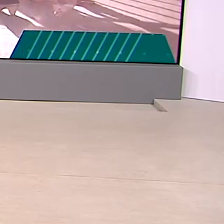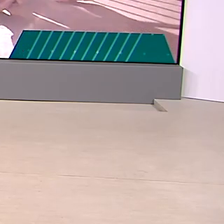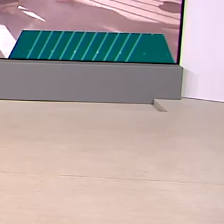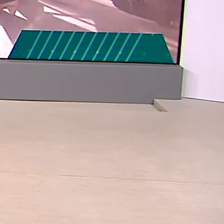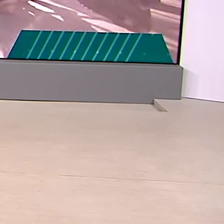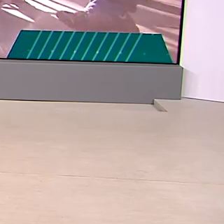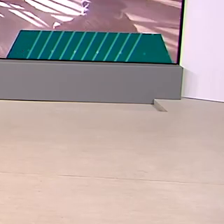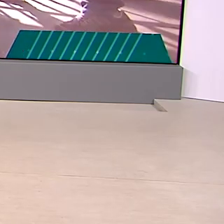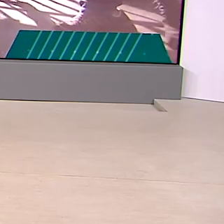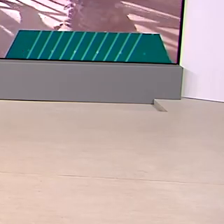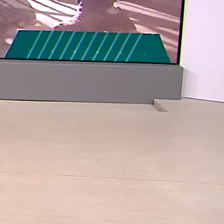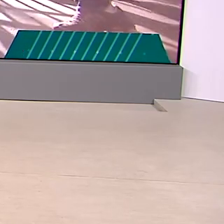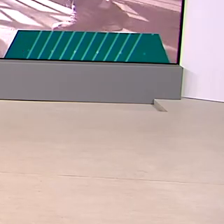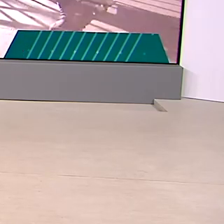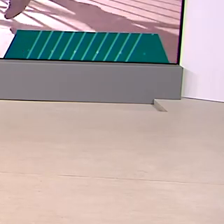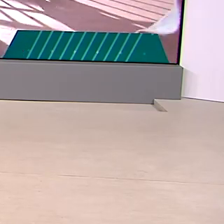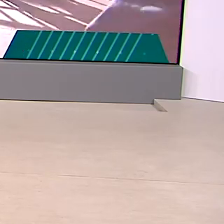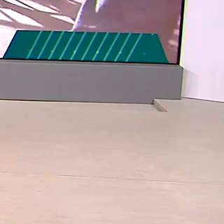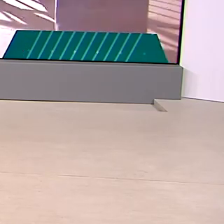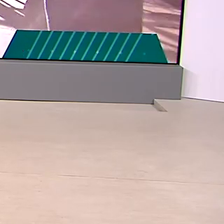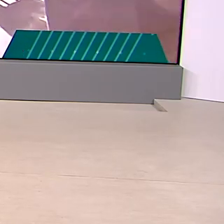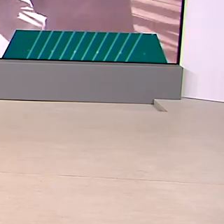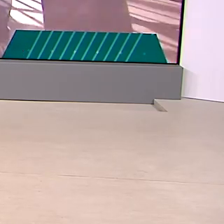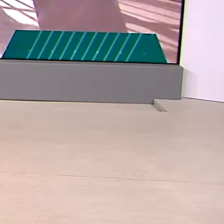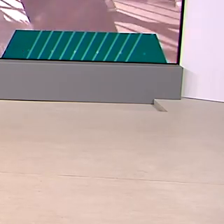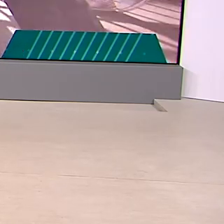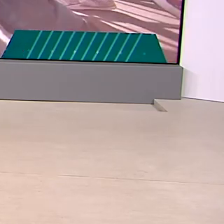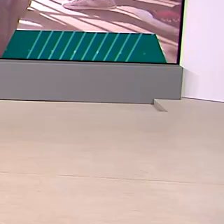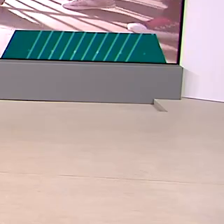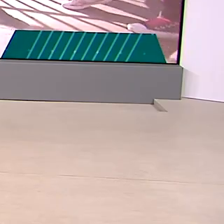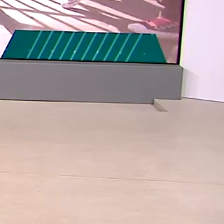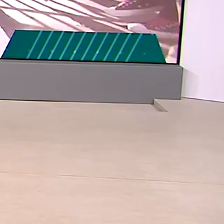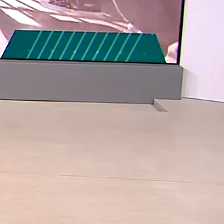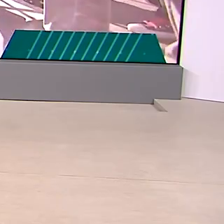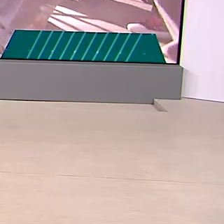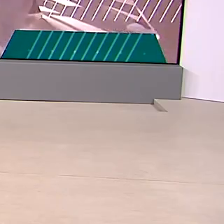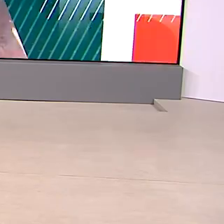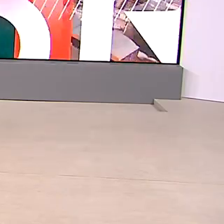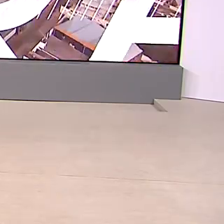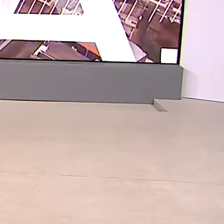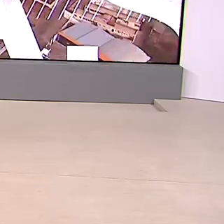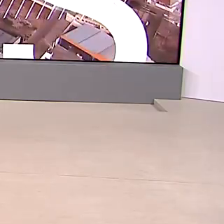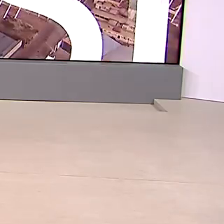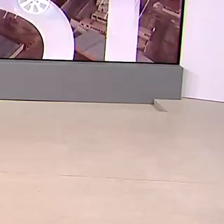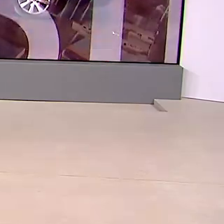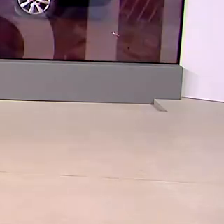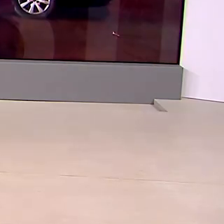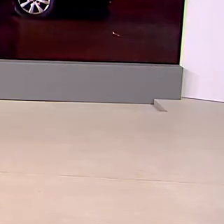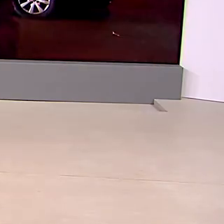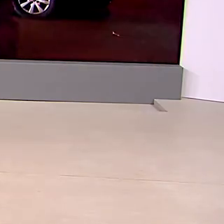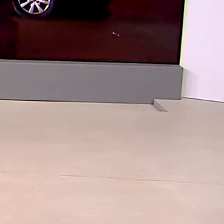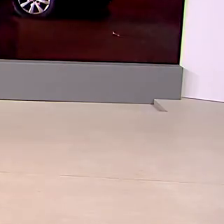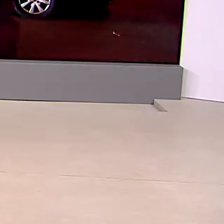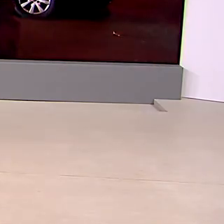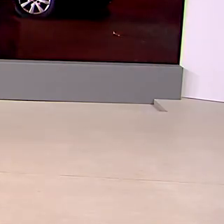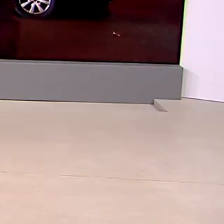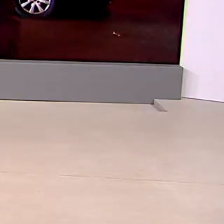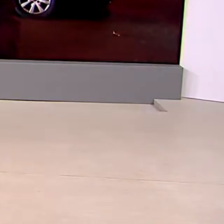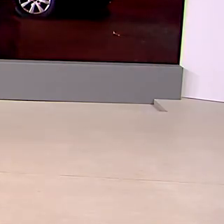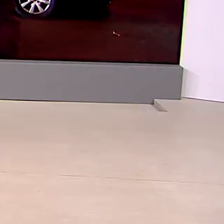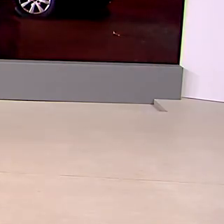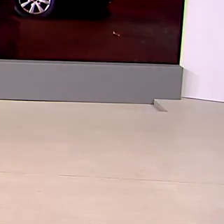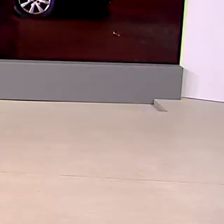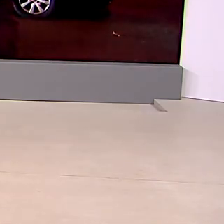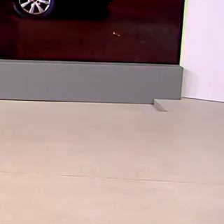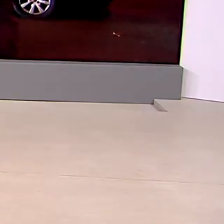Quem fala direto de Xangai, primeira parada na viagem presidencial ao país asiático, é a enviada especial da TV Brasil, Luana